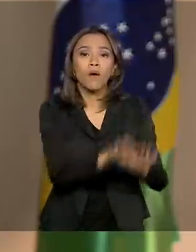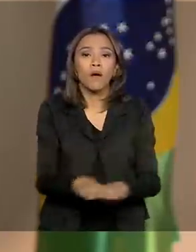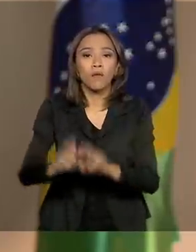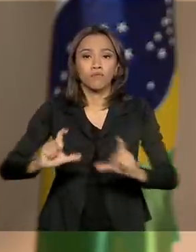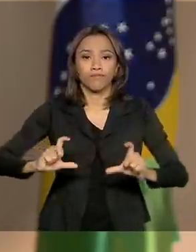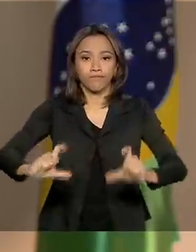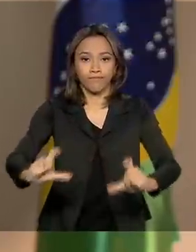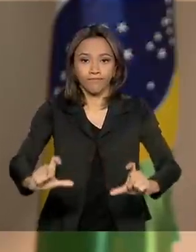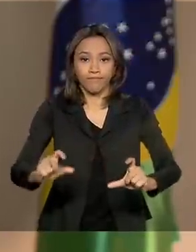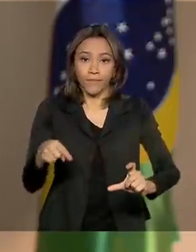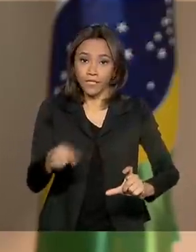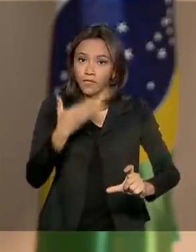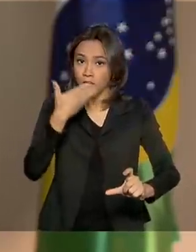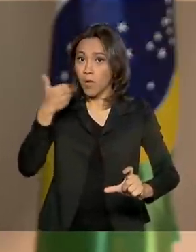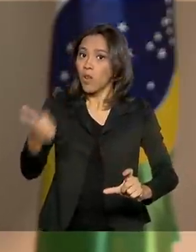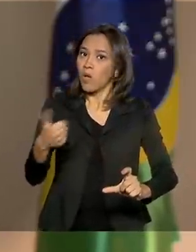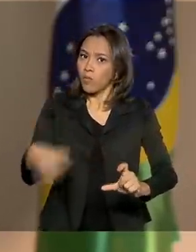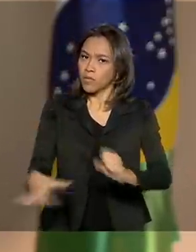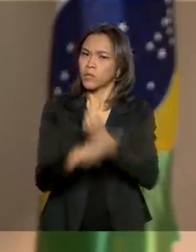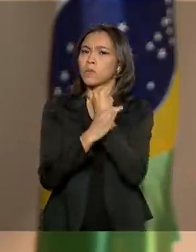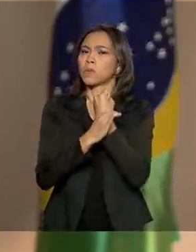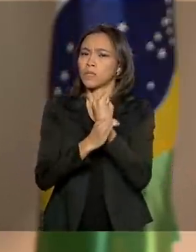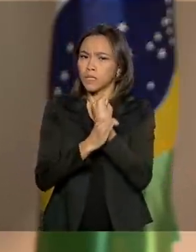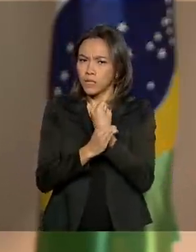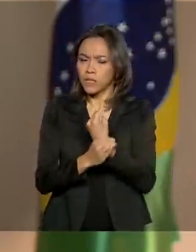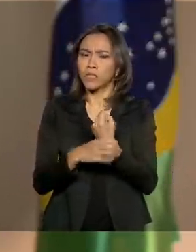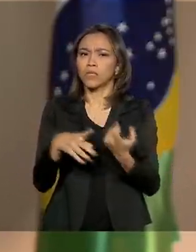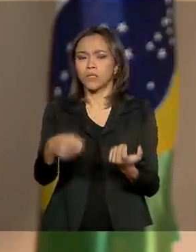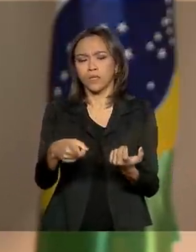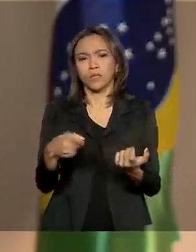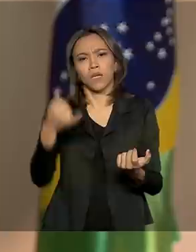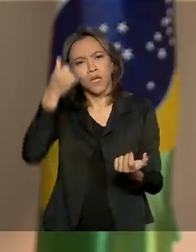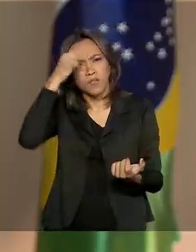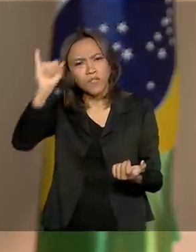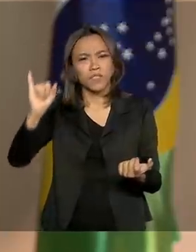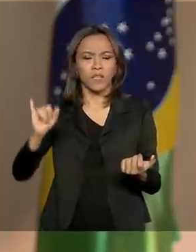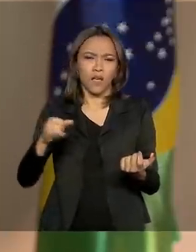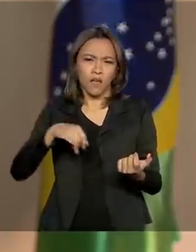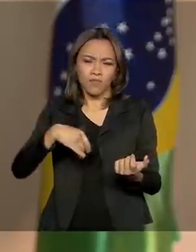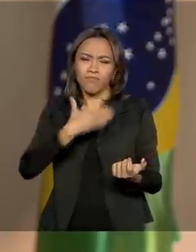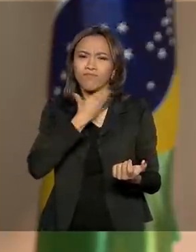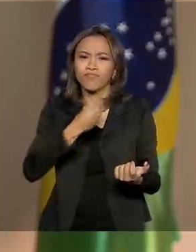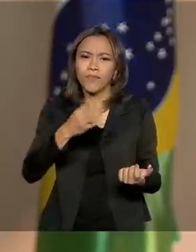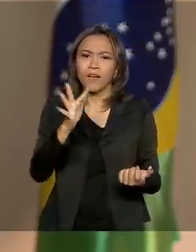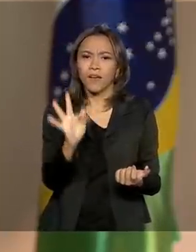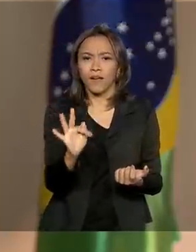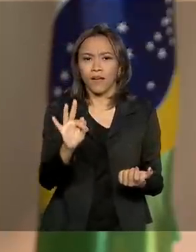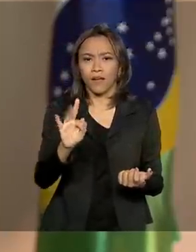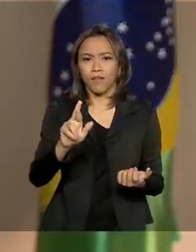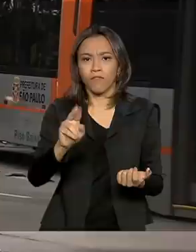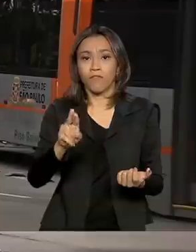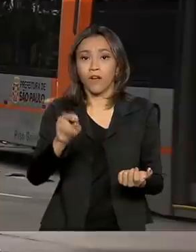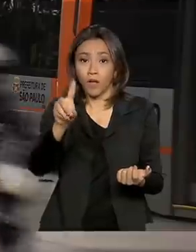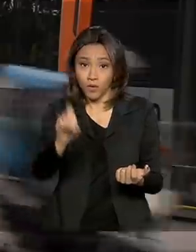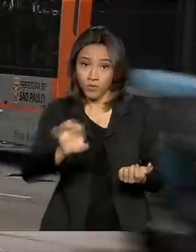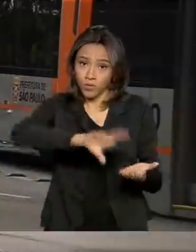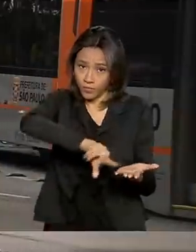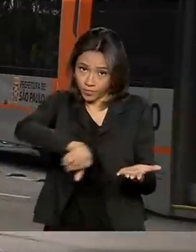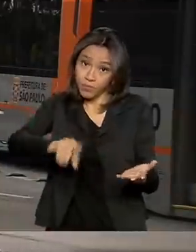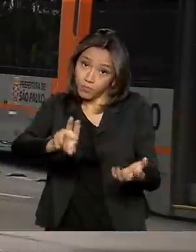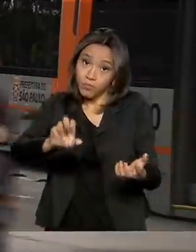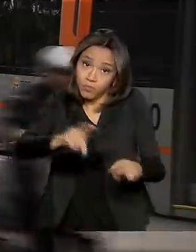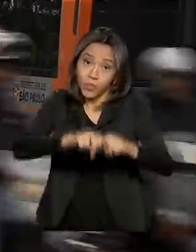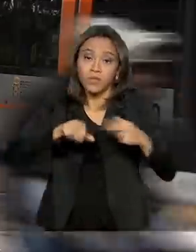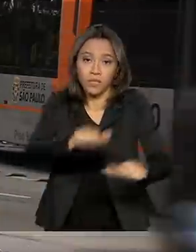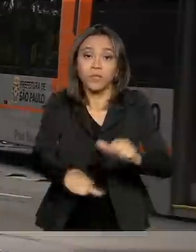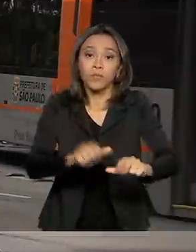melhor para a questão da segurança, para combater ilícitos, transnacionais. Então, por isso que a placa está sendo alterada. Atualmente,